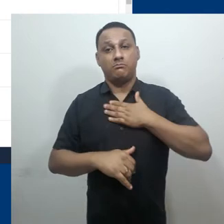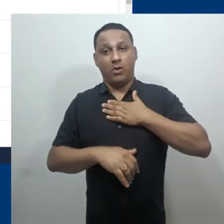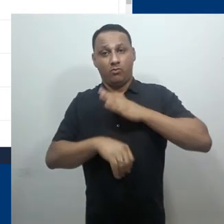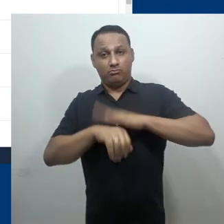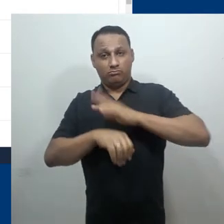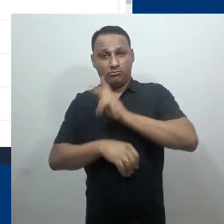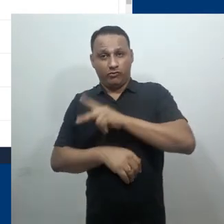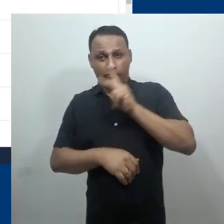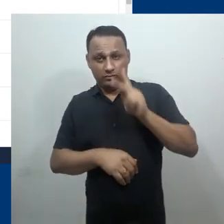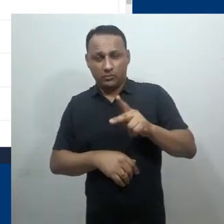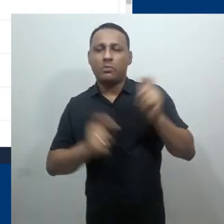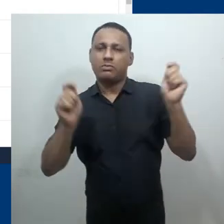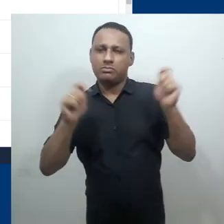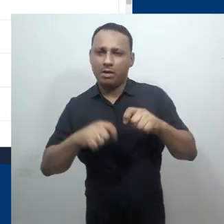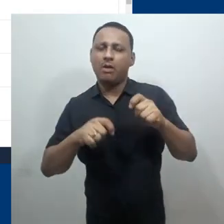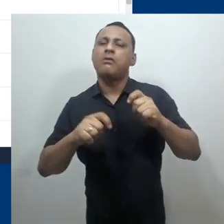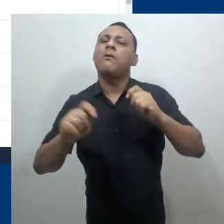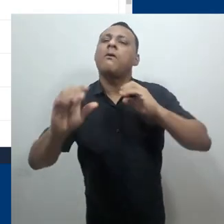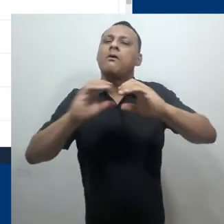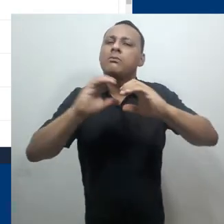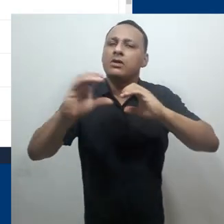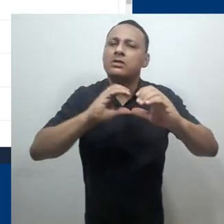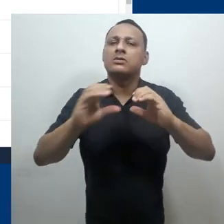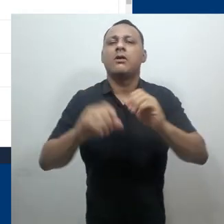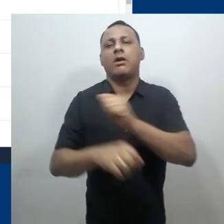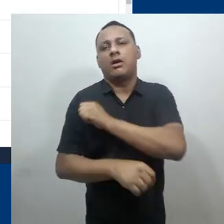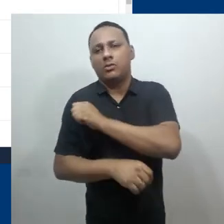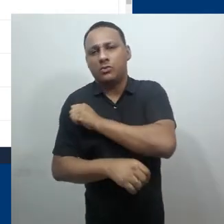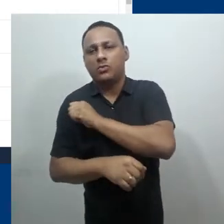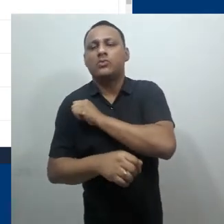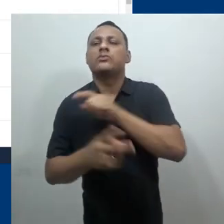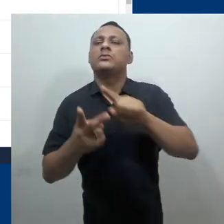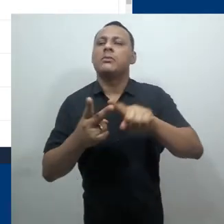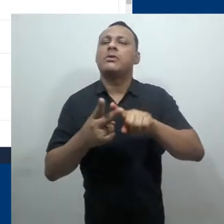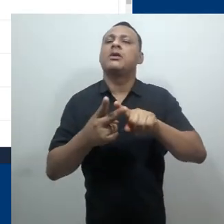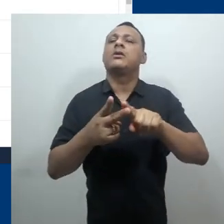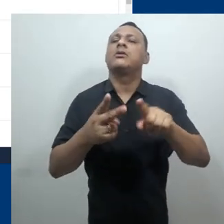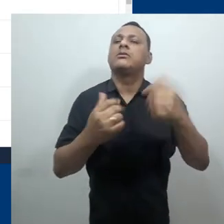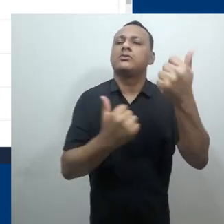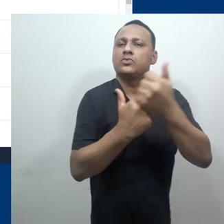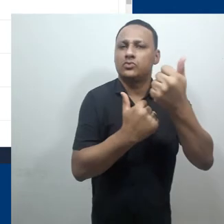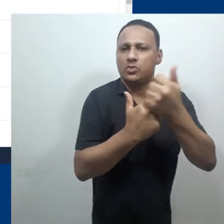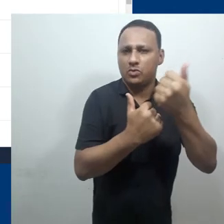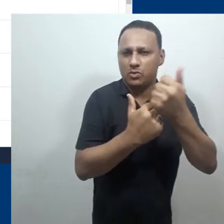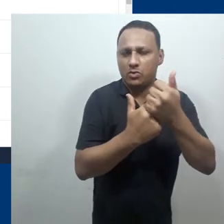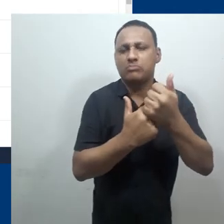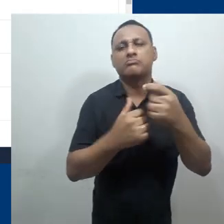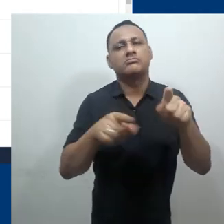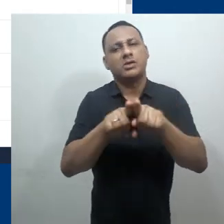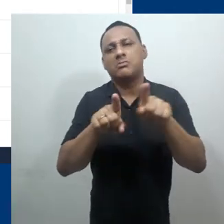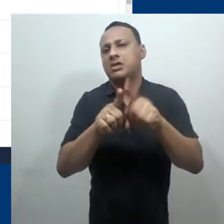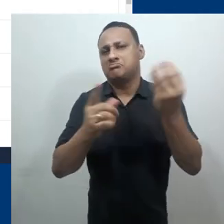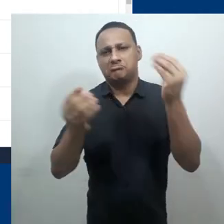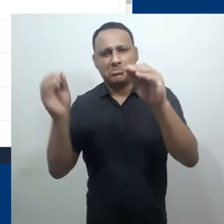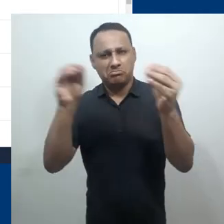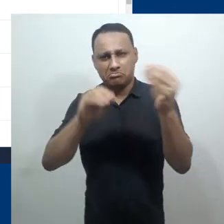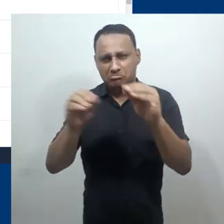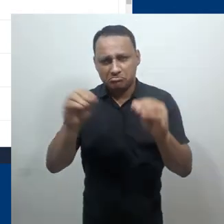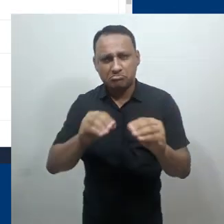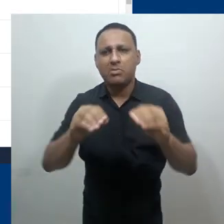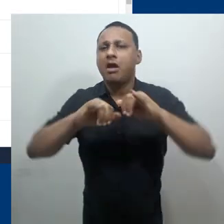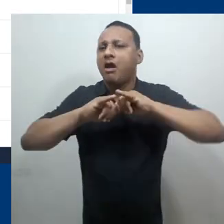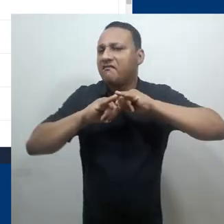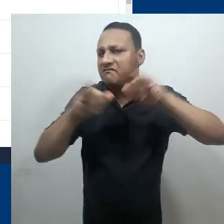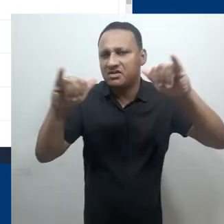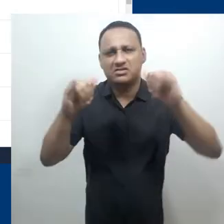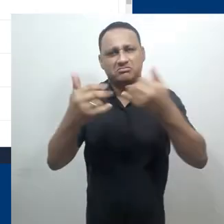útil para o professor, para estabelecer uma comunicação com os alunos e com os tutores, bem como para registrar eventos